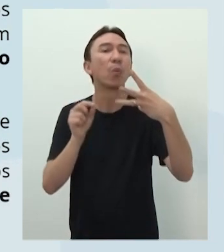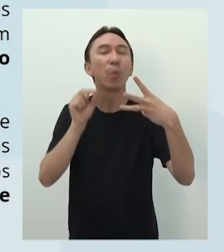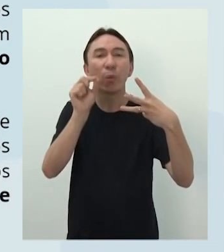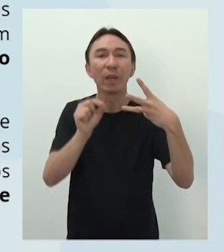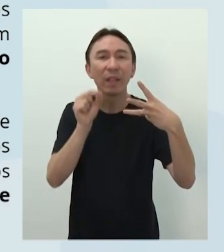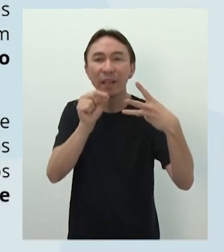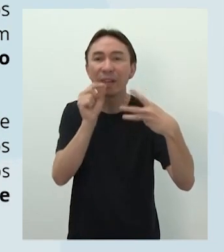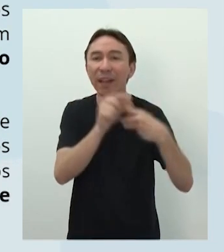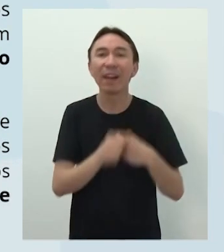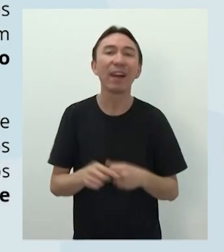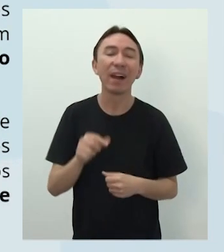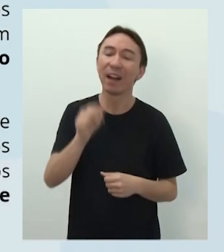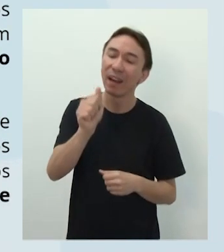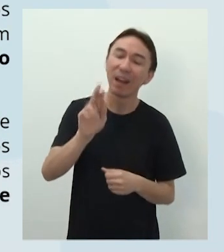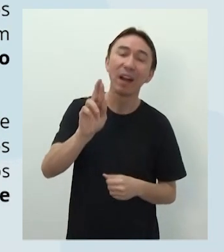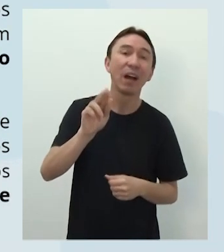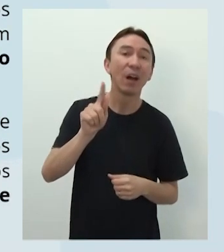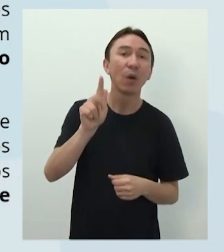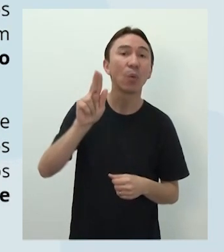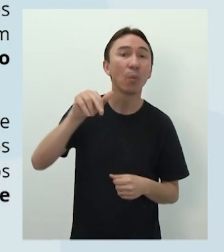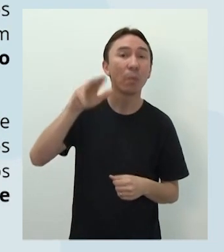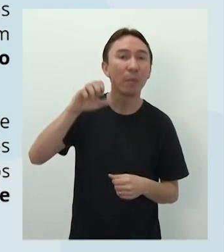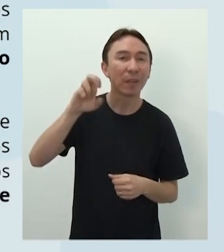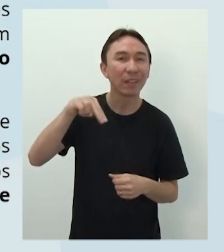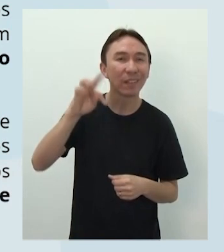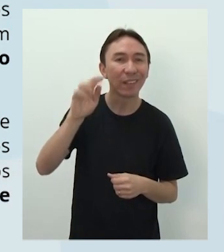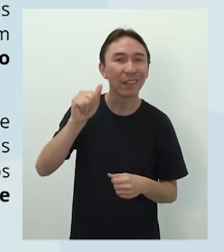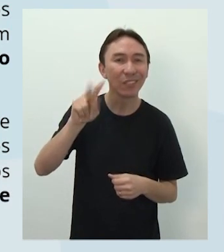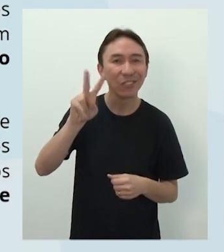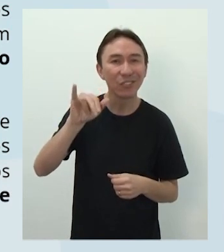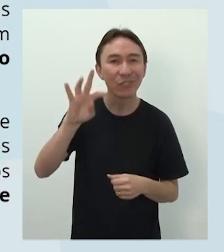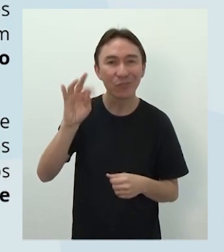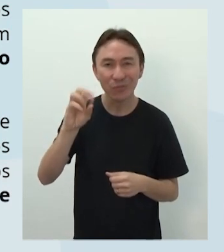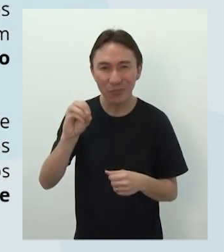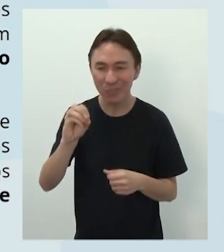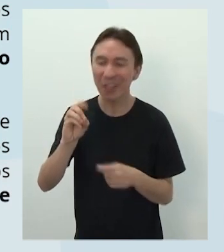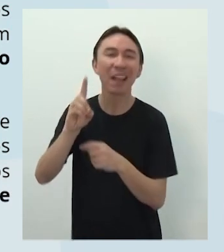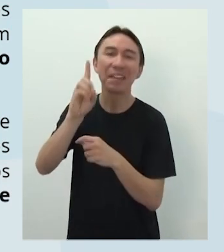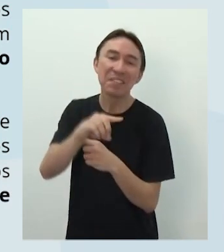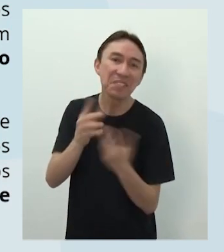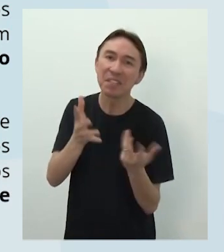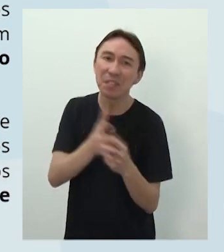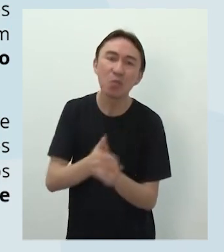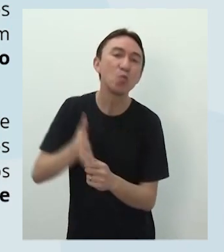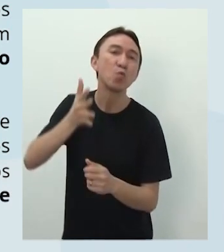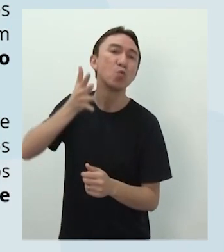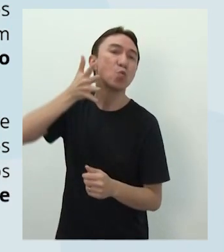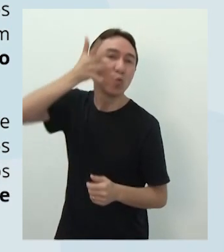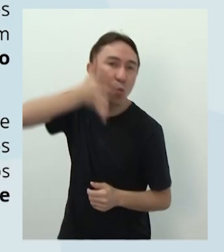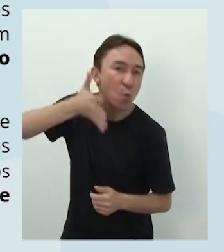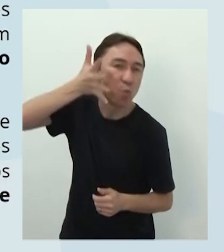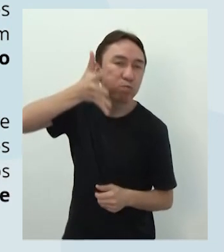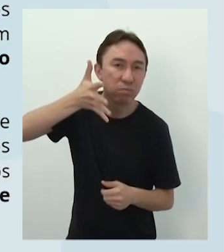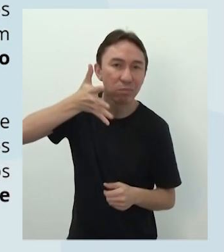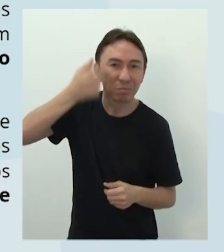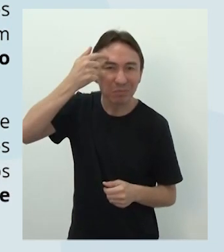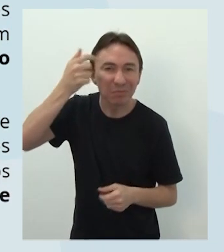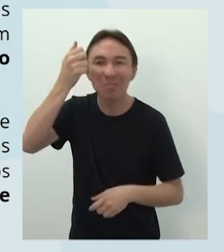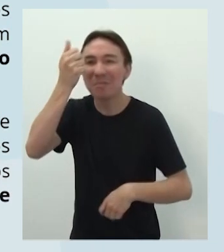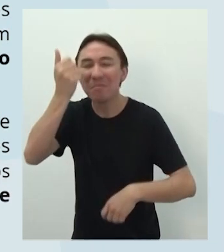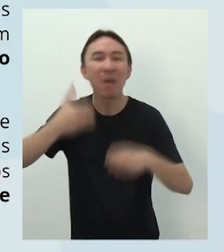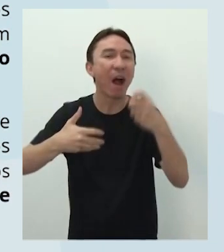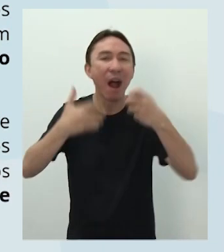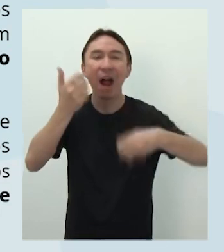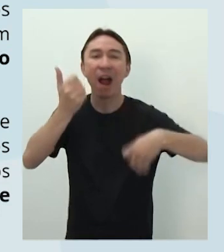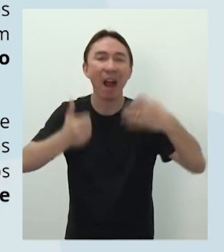-se do expositivo pela presença de uma tese, que é o ponto de vista defendido em um texto por meio de argumentos, gente.